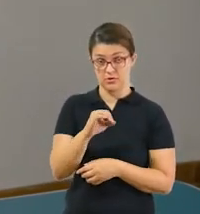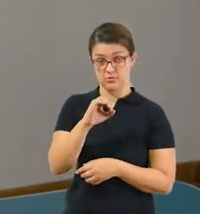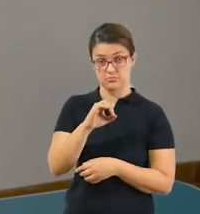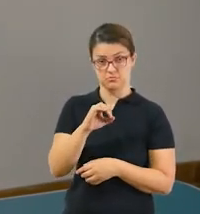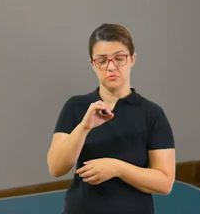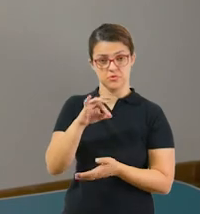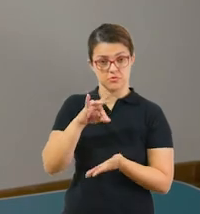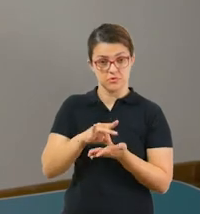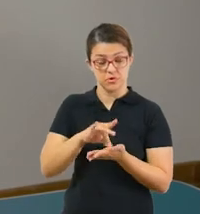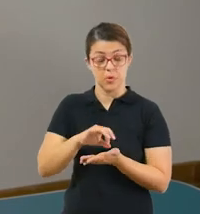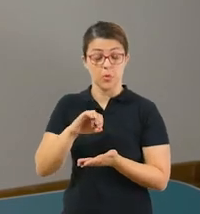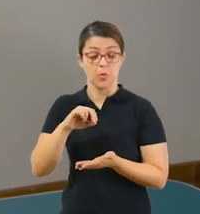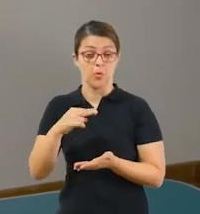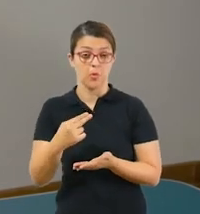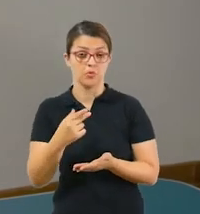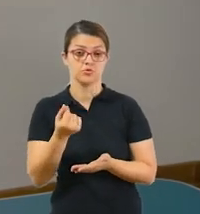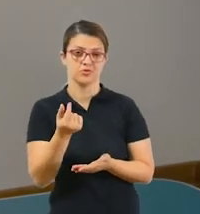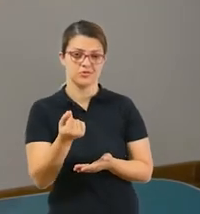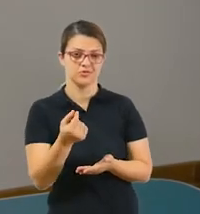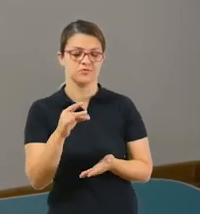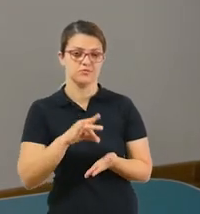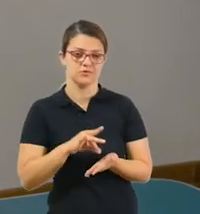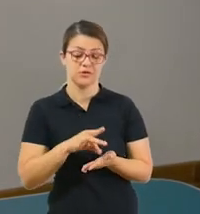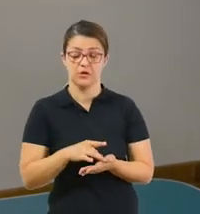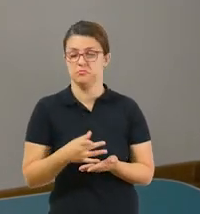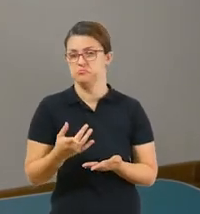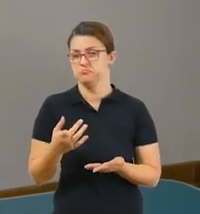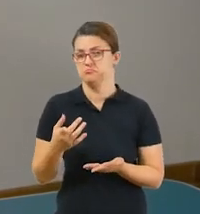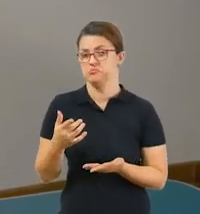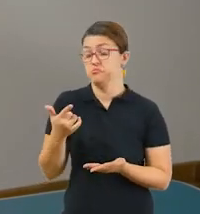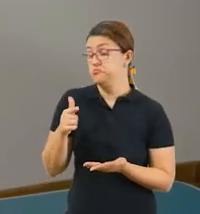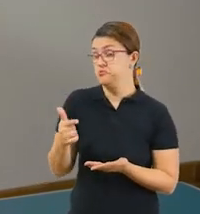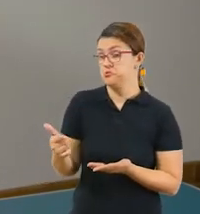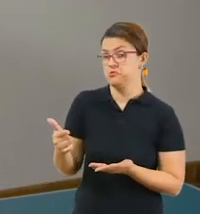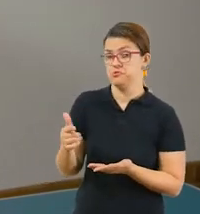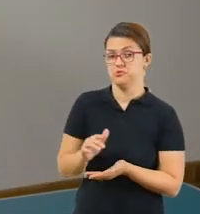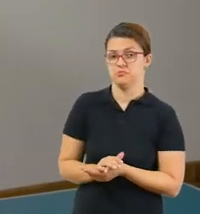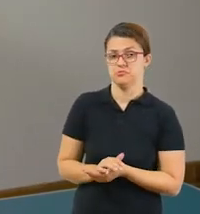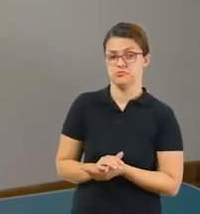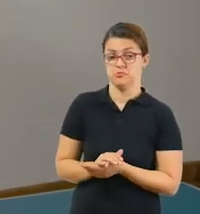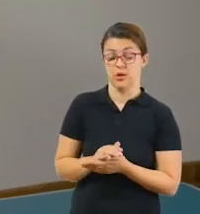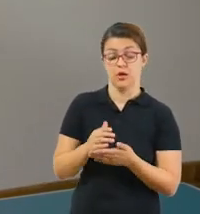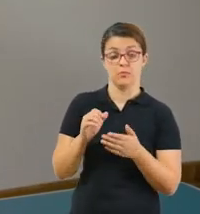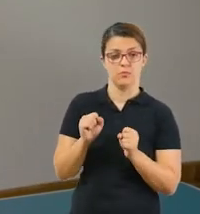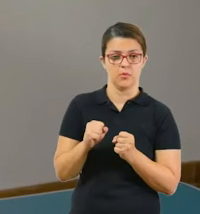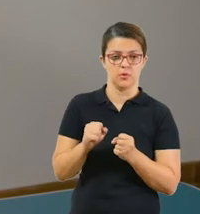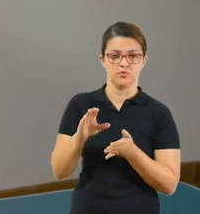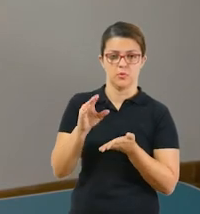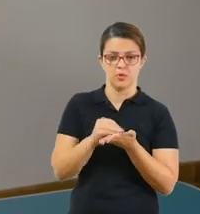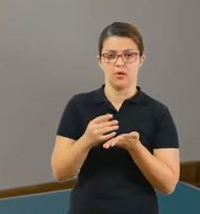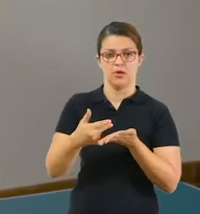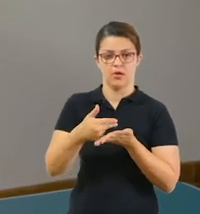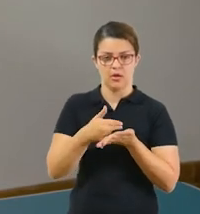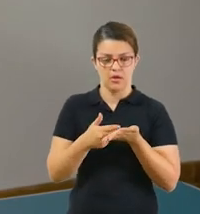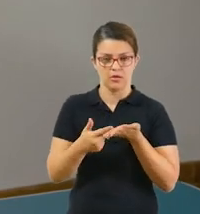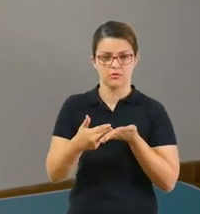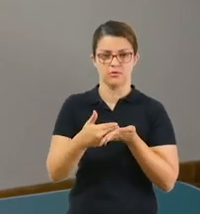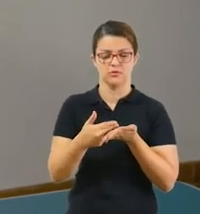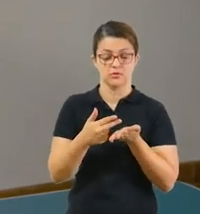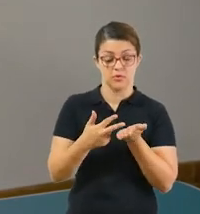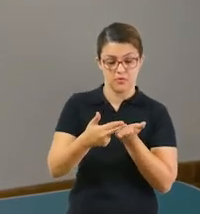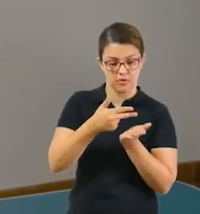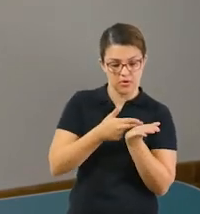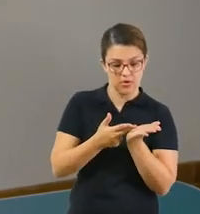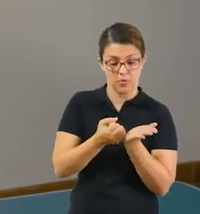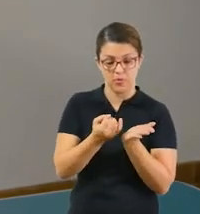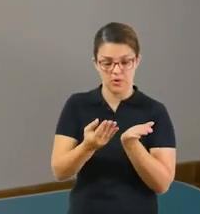papel de verdade, ou não, eu não tenho em casa o dinheiro para fazer. Você recorte papeizinhos, coloque lá o valor da nota, isso vai